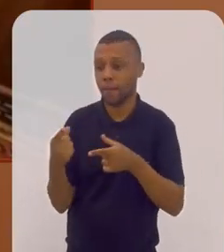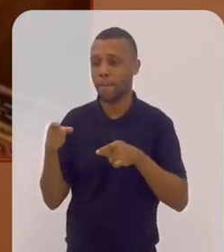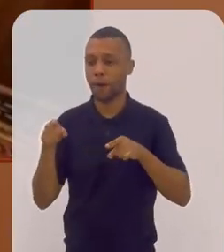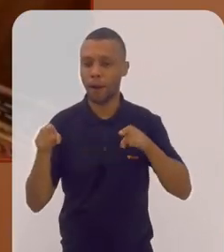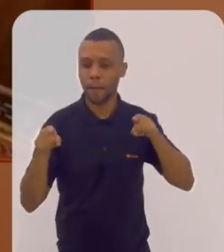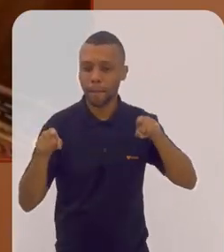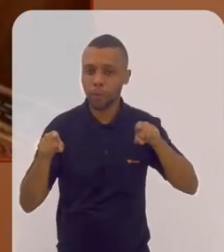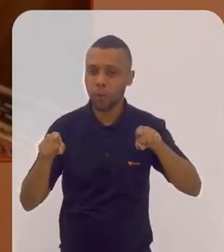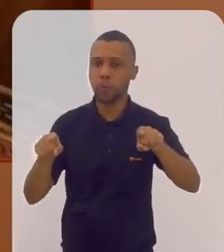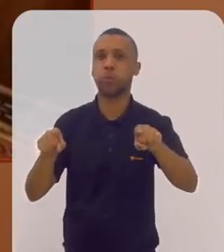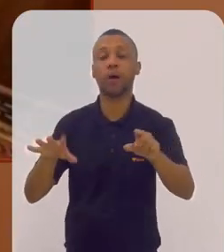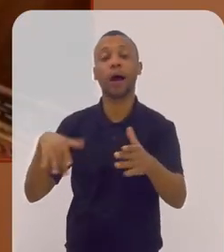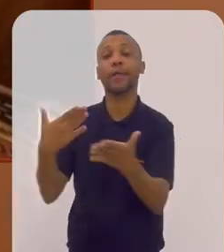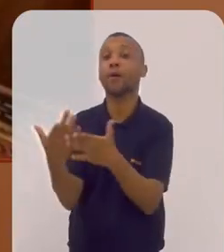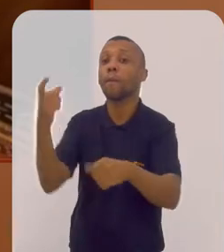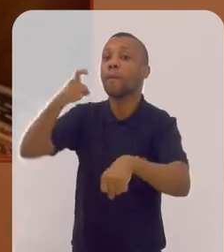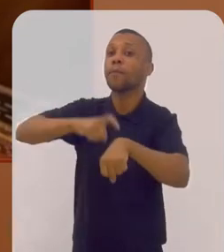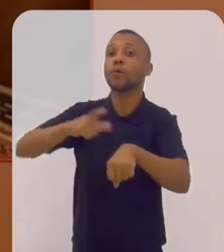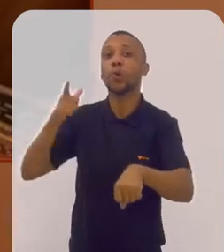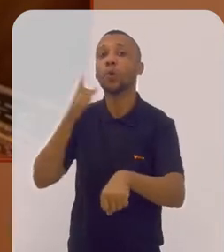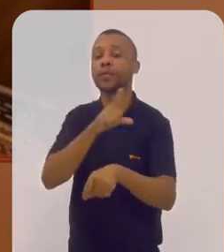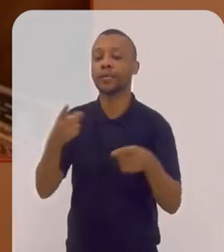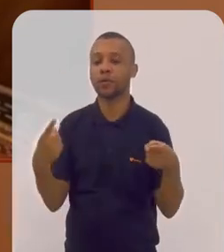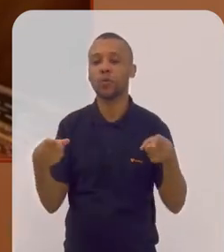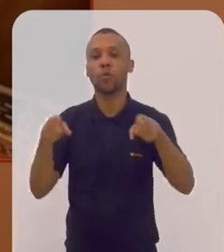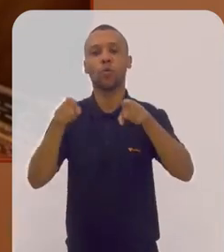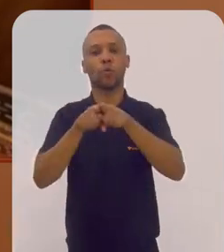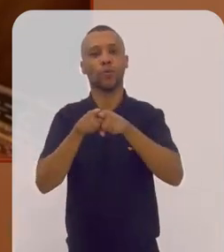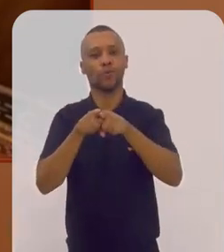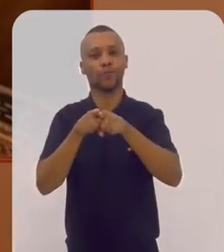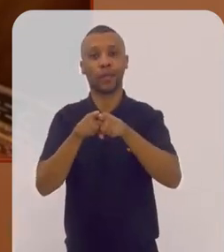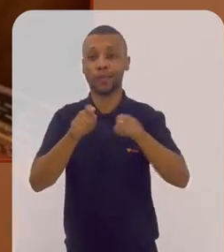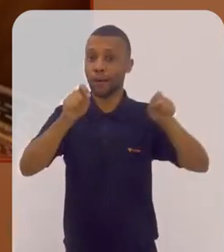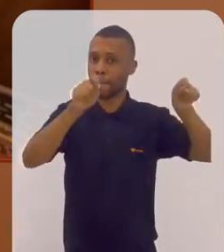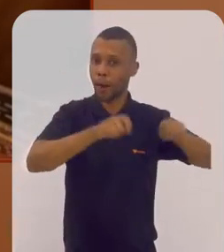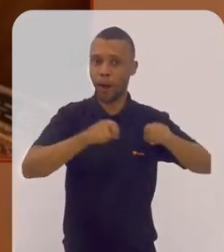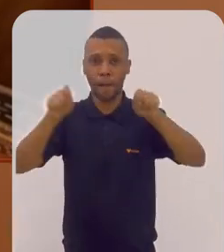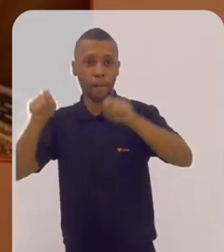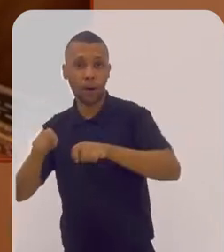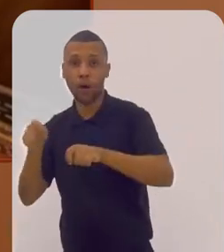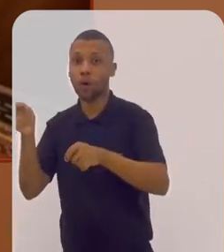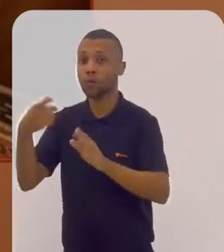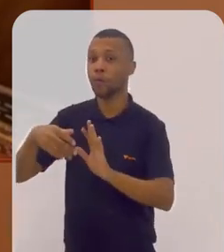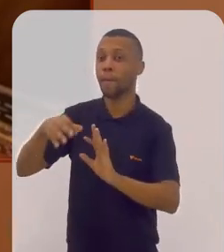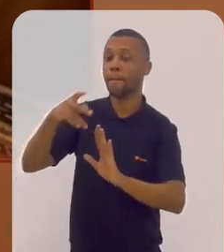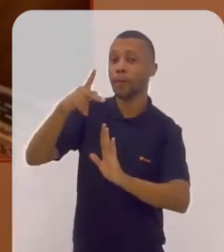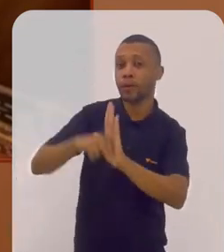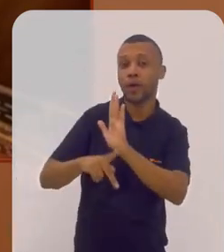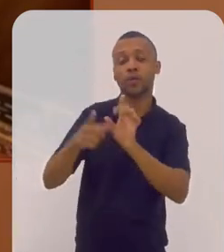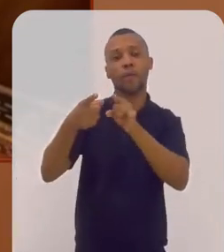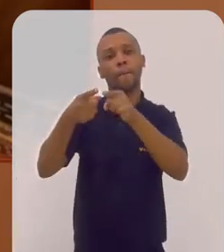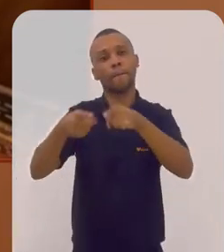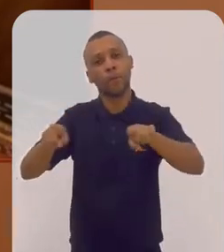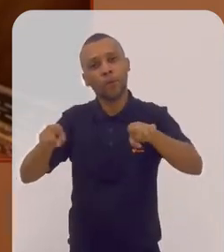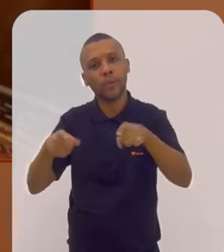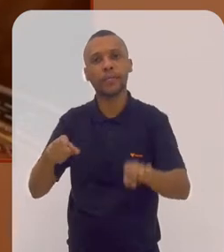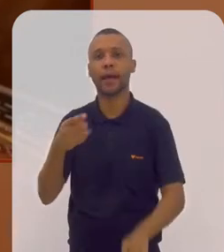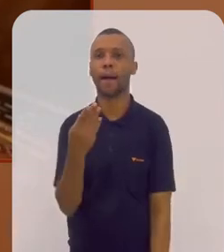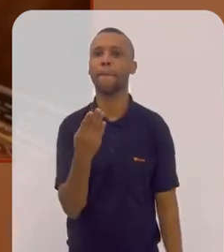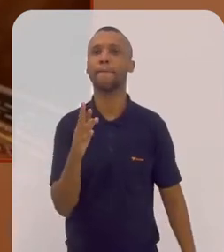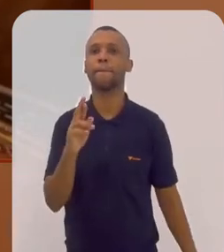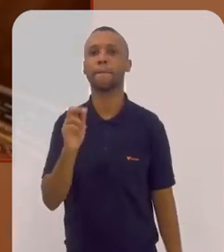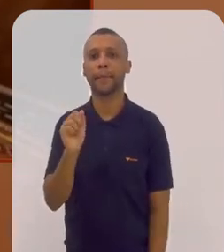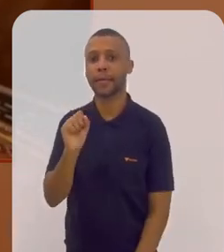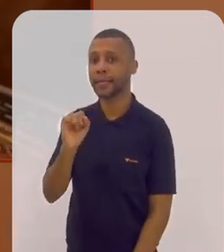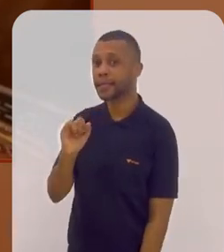caminharam em paralelo, até que eu pude juntar essas duas competências no Música Brasil, em que eu coloco, então,